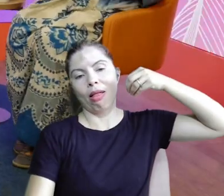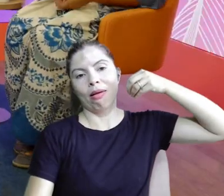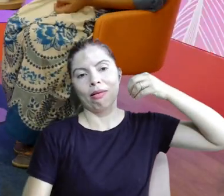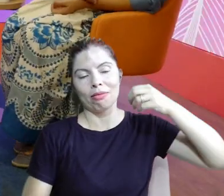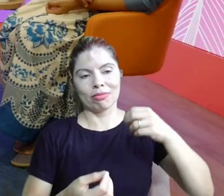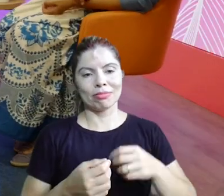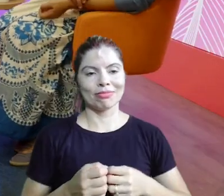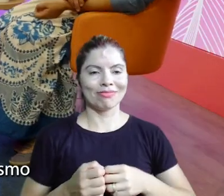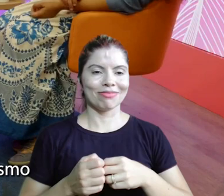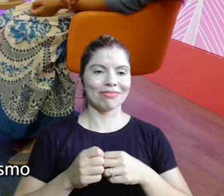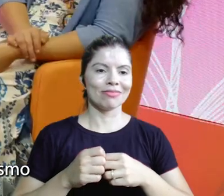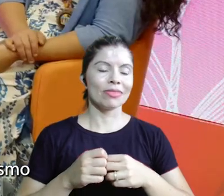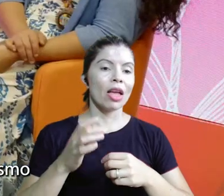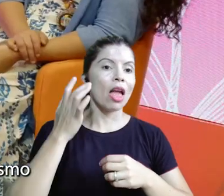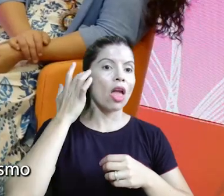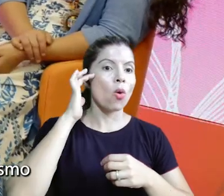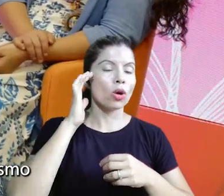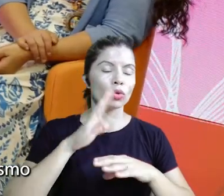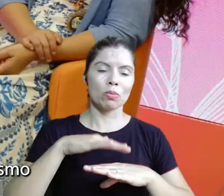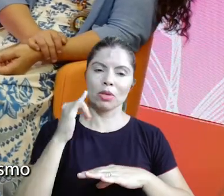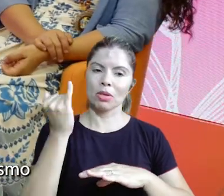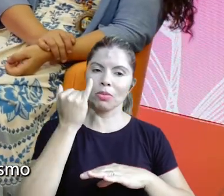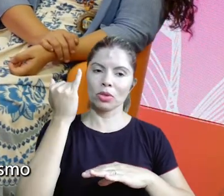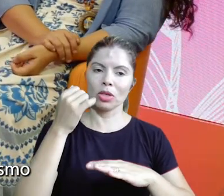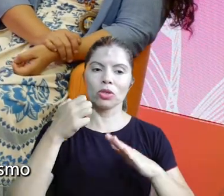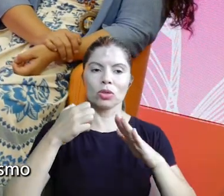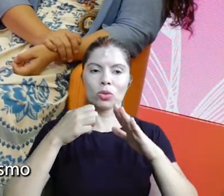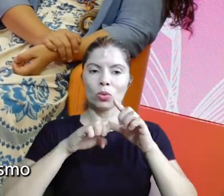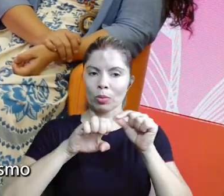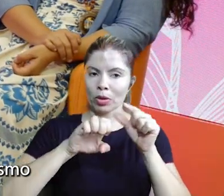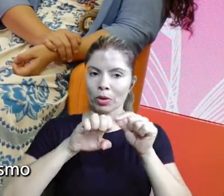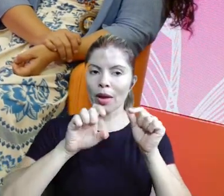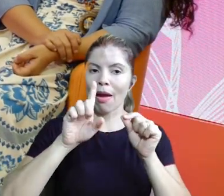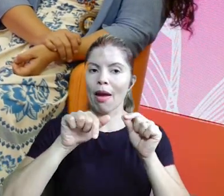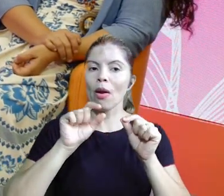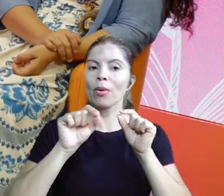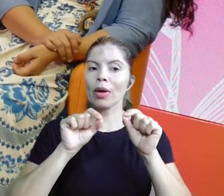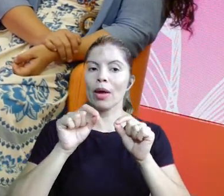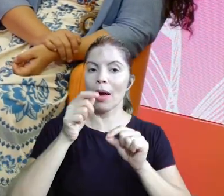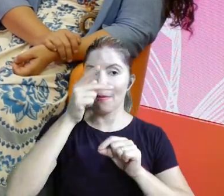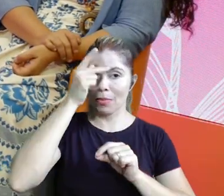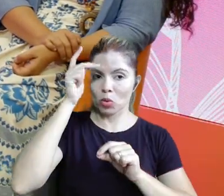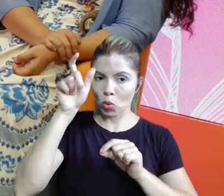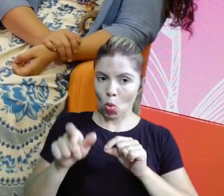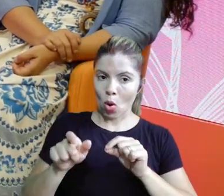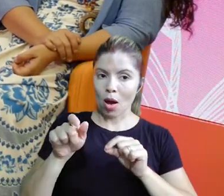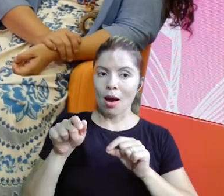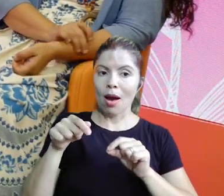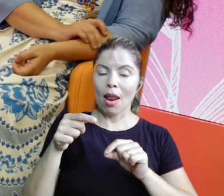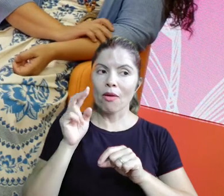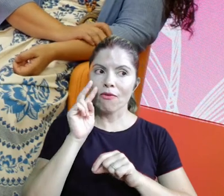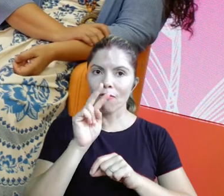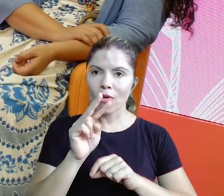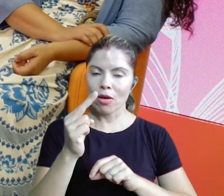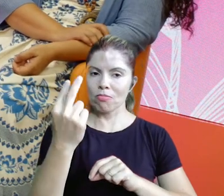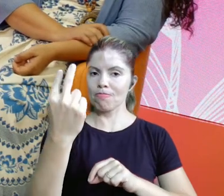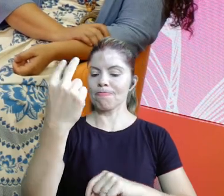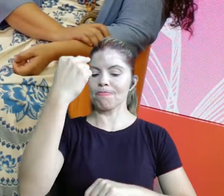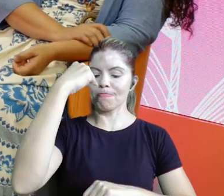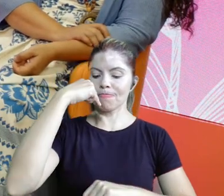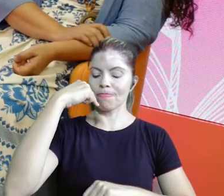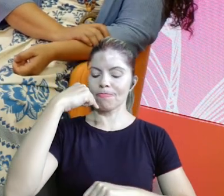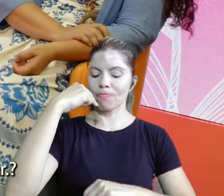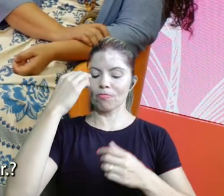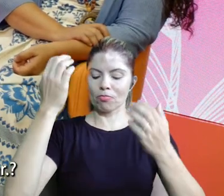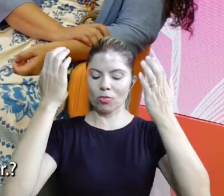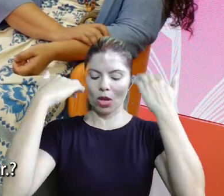pegaminho eu acho que uma das coisas mais importantes dentro do empreendedorismo é a empreendedora enxergar o potencial